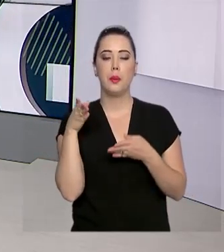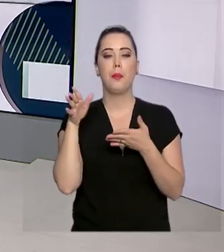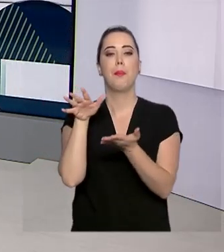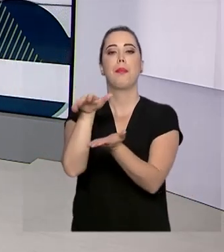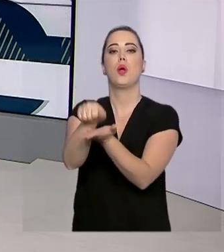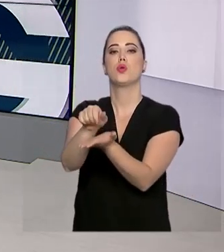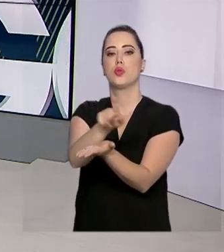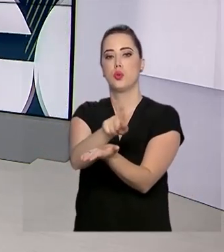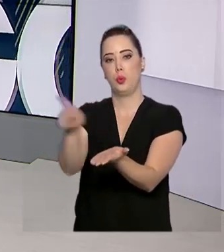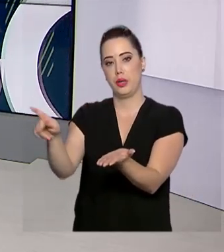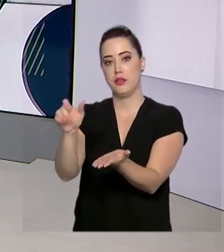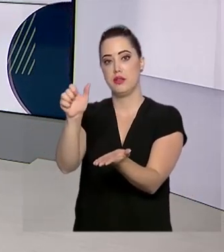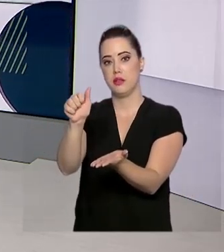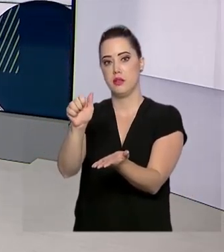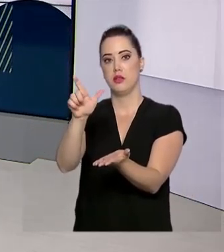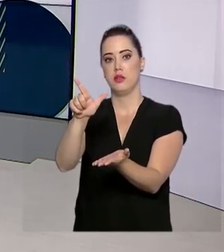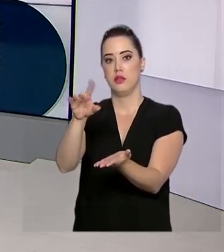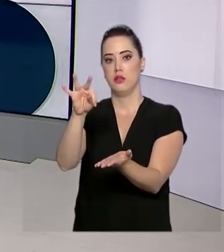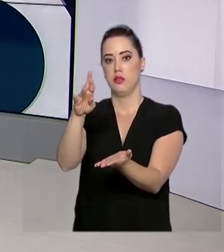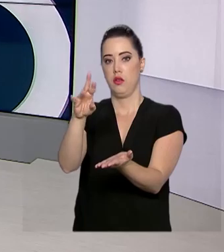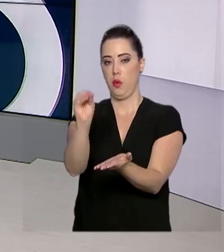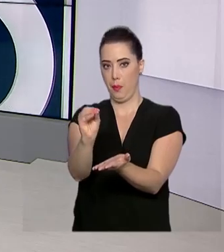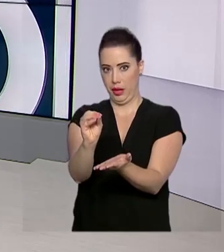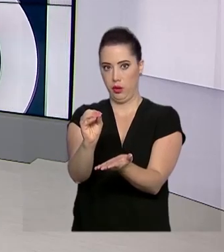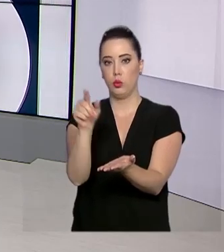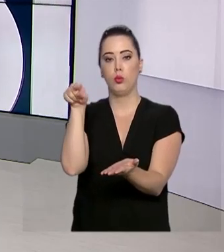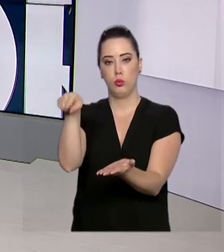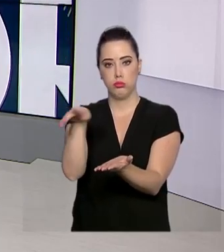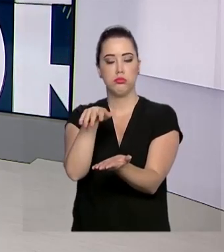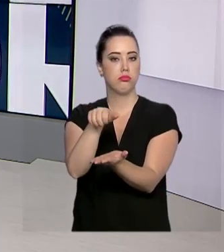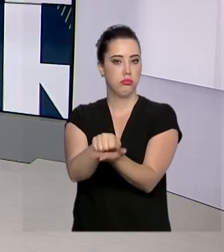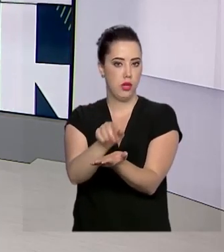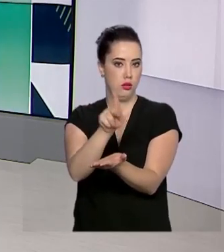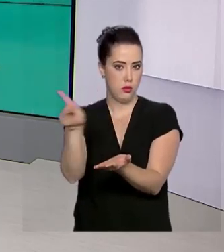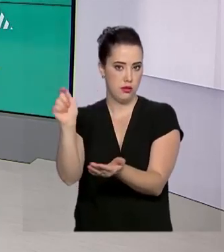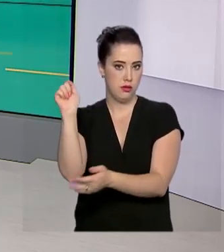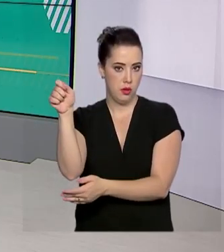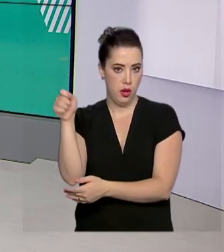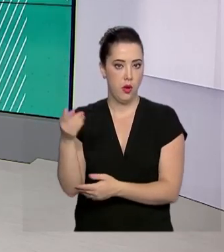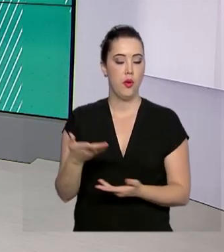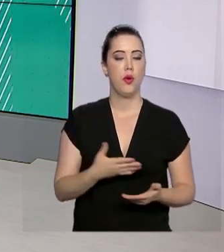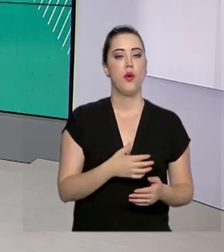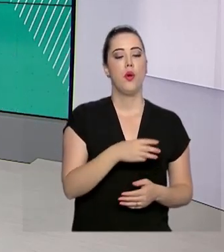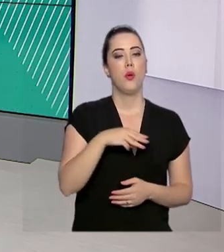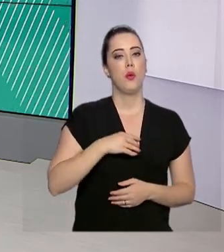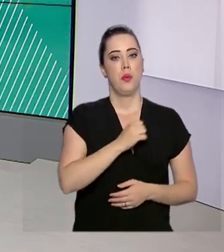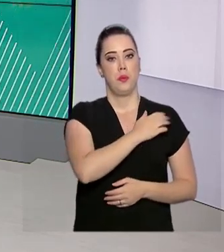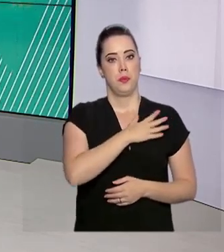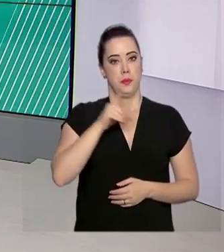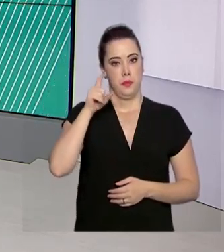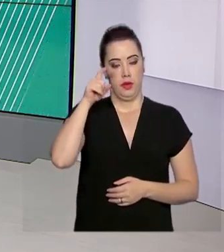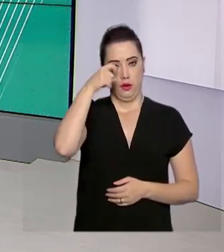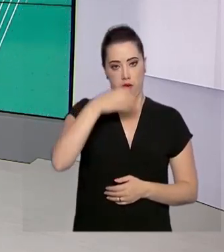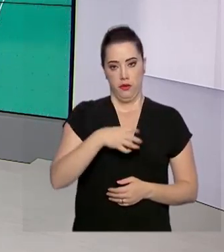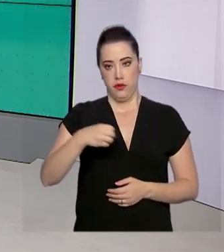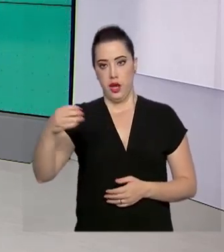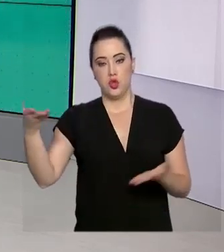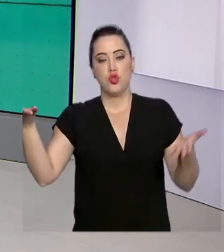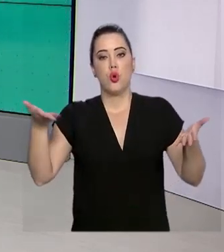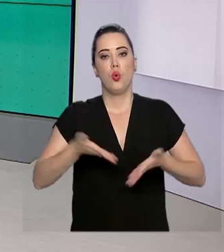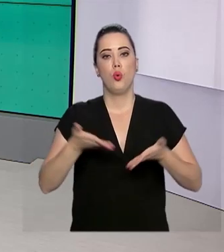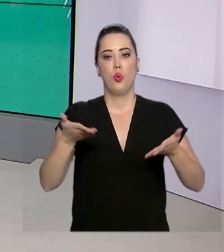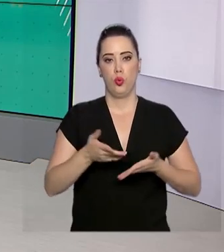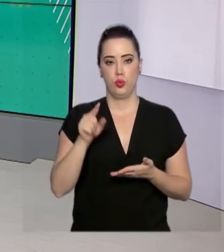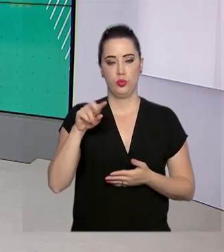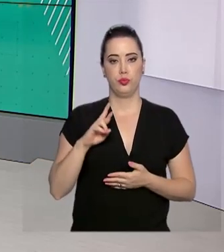eleito Alberto Fernandes. Mourão embarca ainda hoje para o país vizinho e representará o Brasil na cerimônia. A posse está marcada